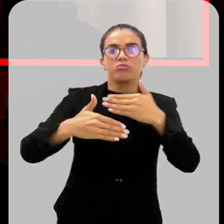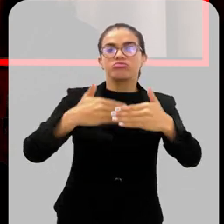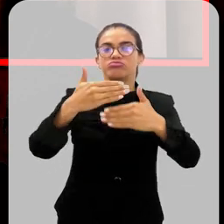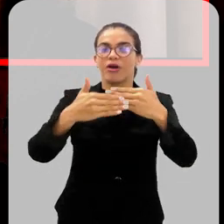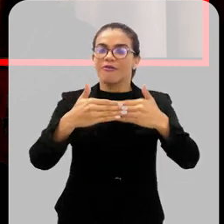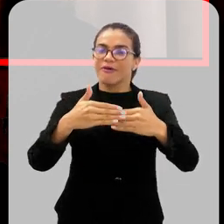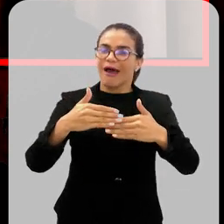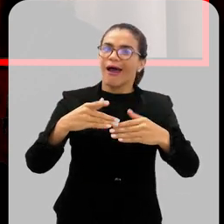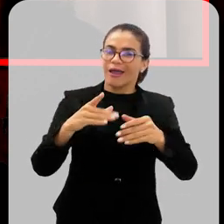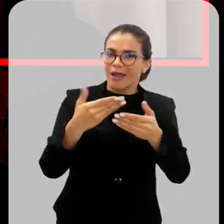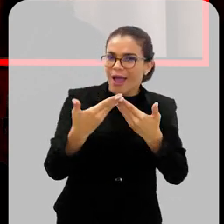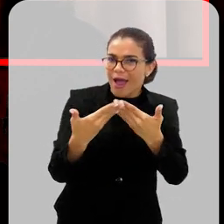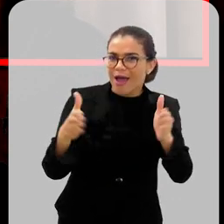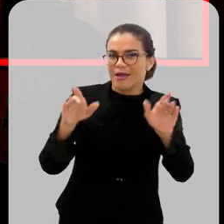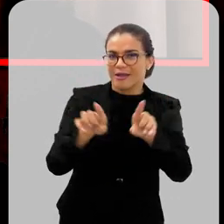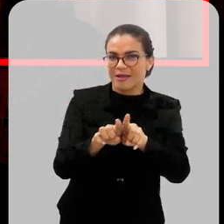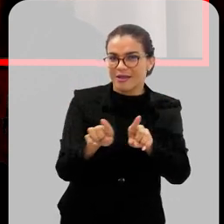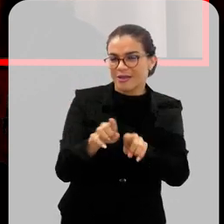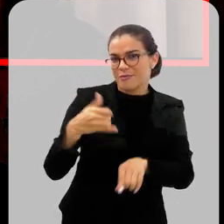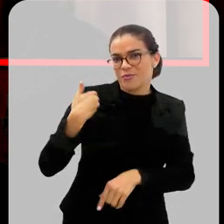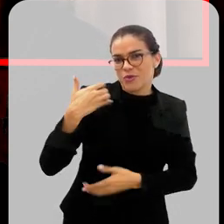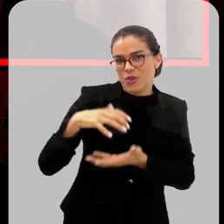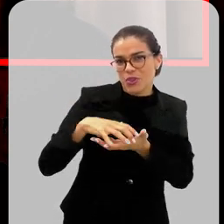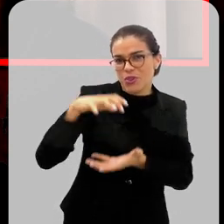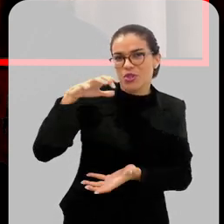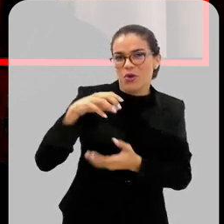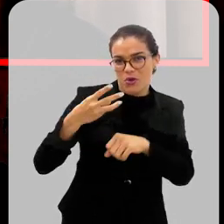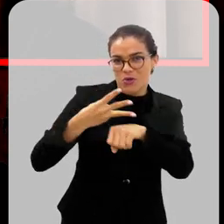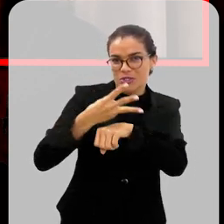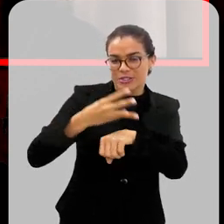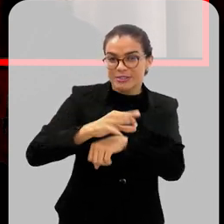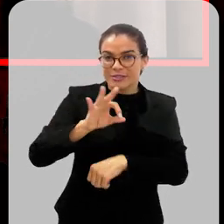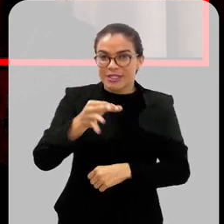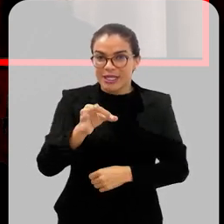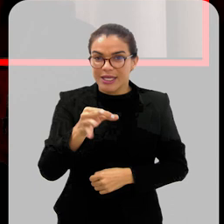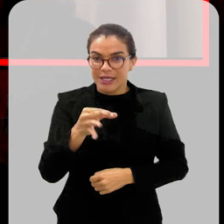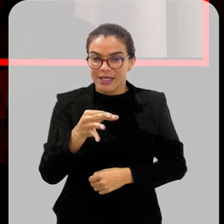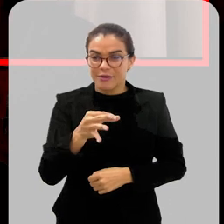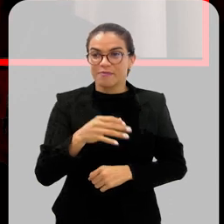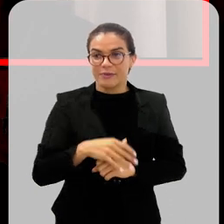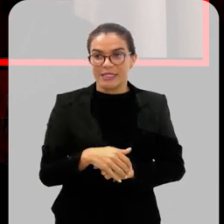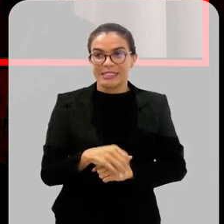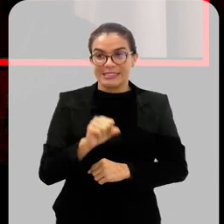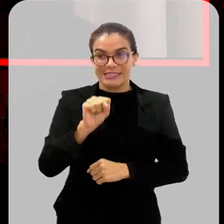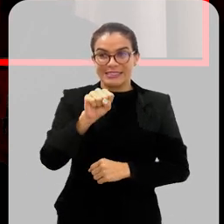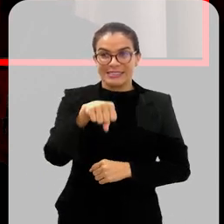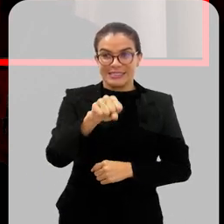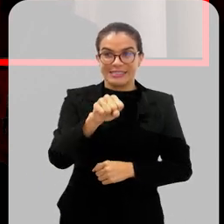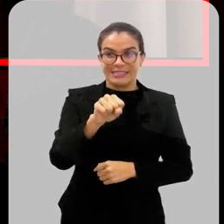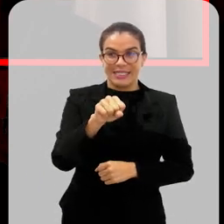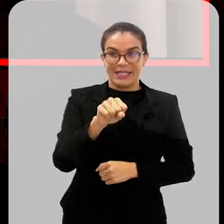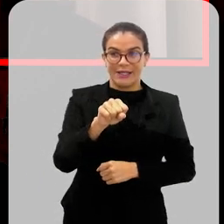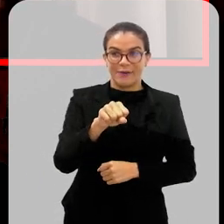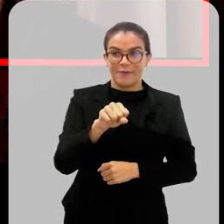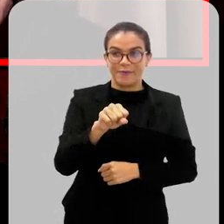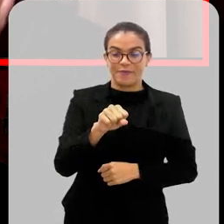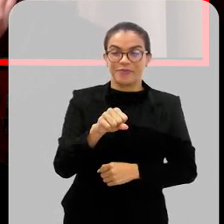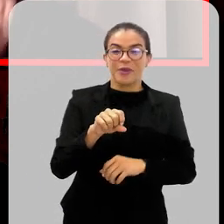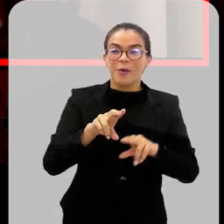também para os idosos e tudo mais, porque a intenção é que todos sejam vacinados, pelas informações que a gente tem.